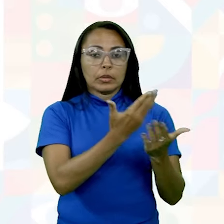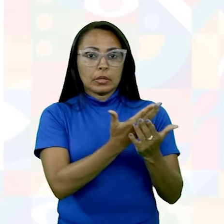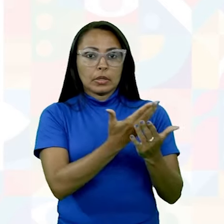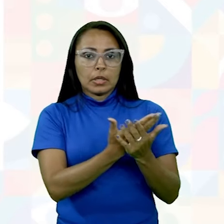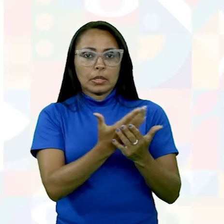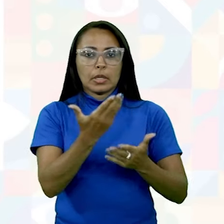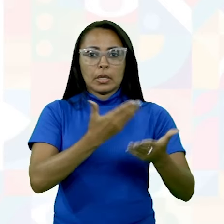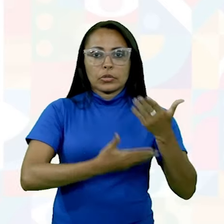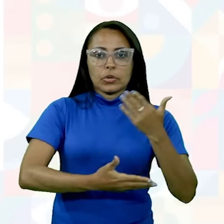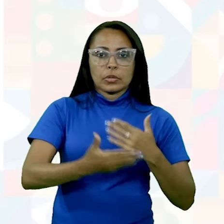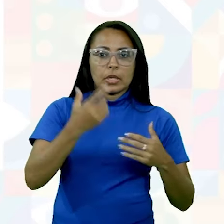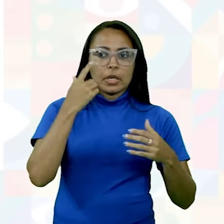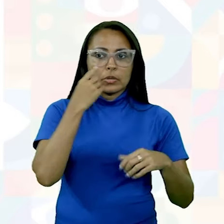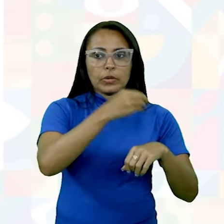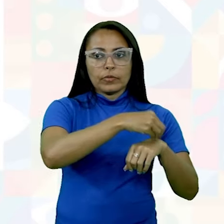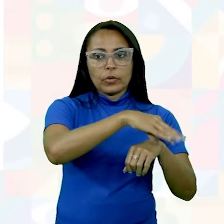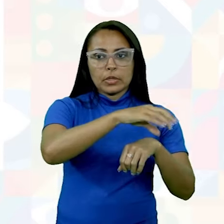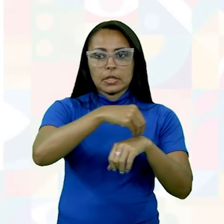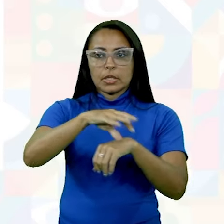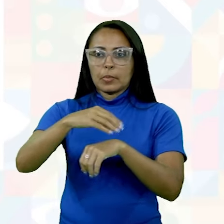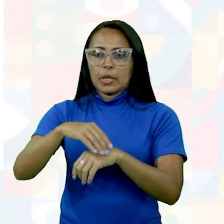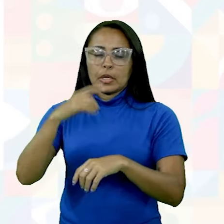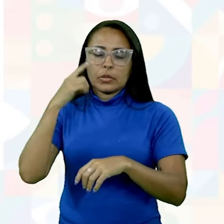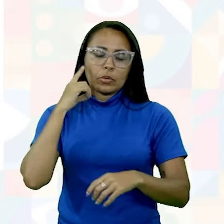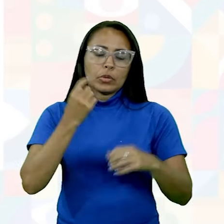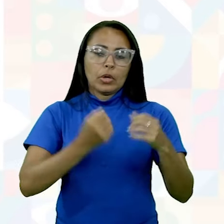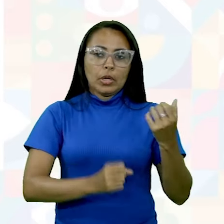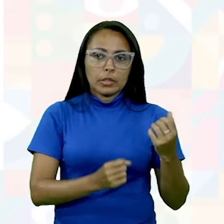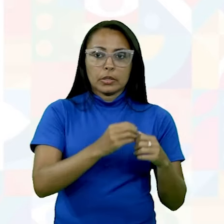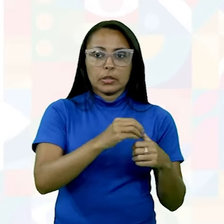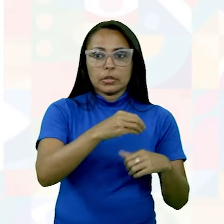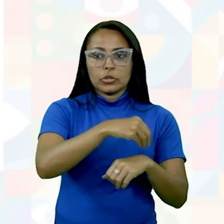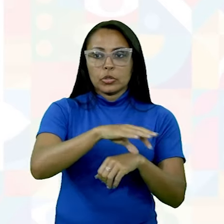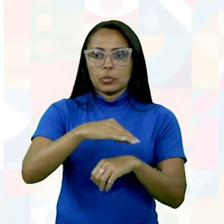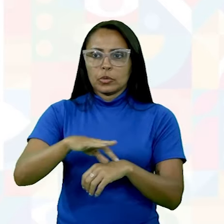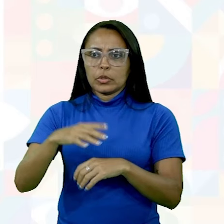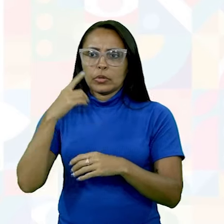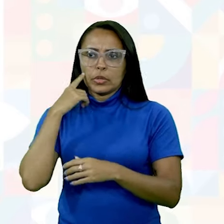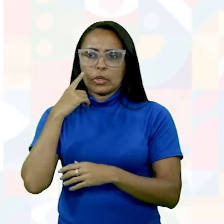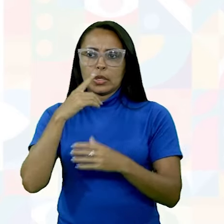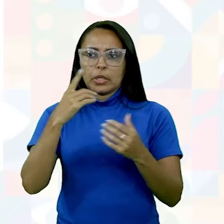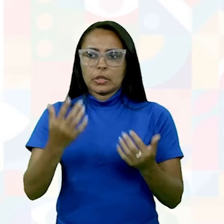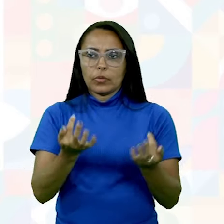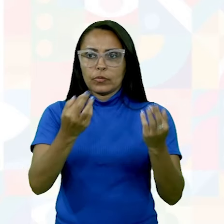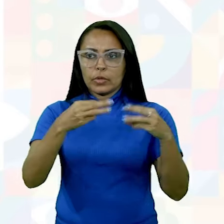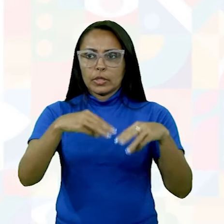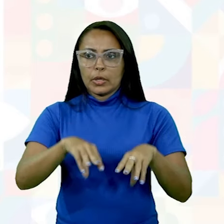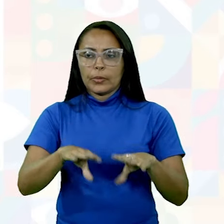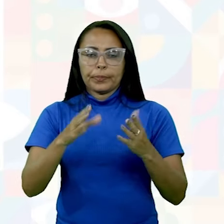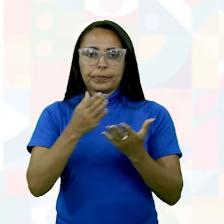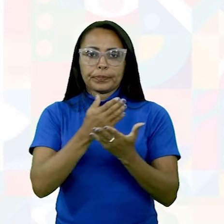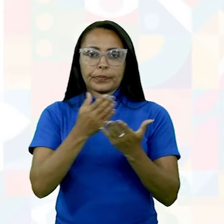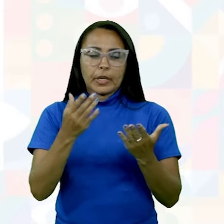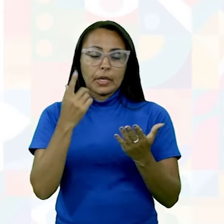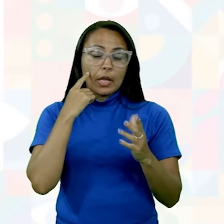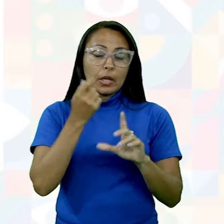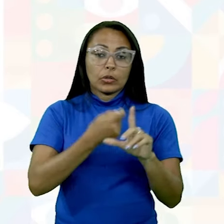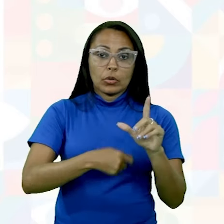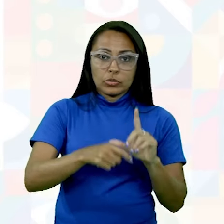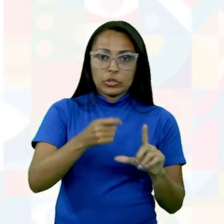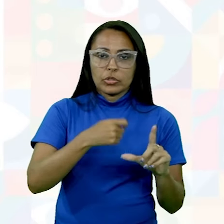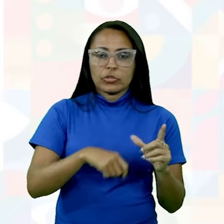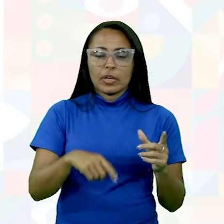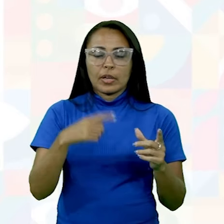aos fornecedores, indústria, distribuição, varejo e consumidor final. Portanto, a logística está